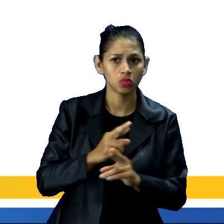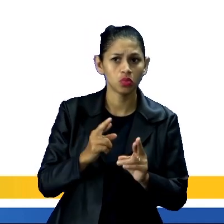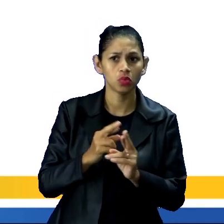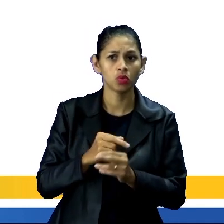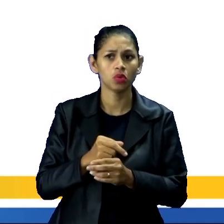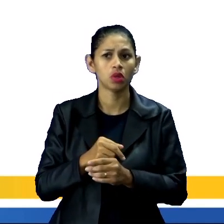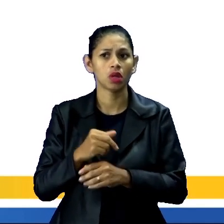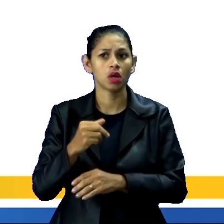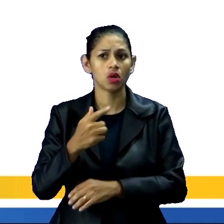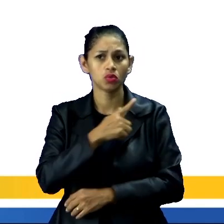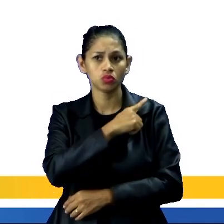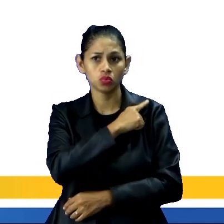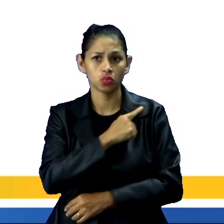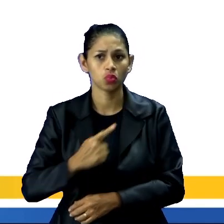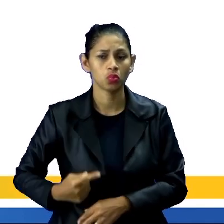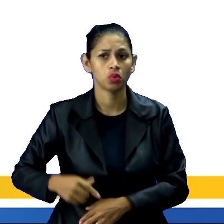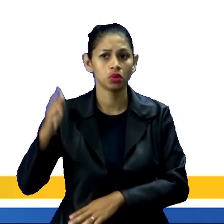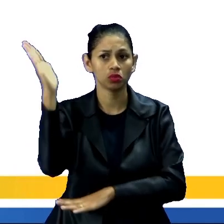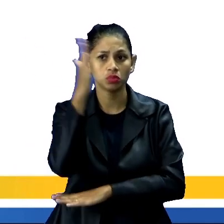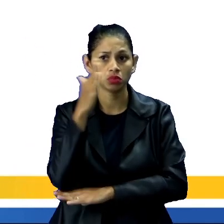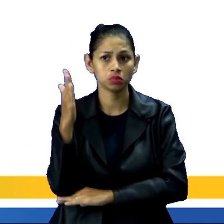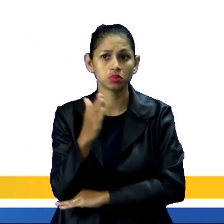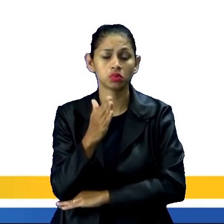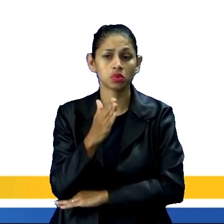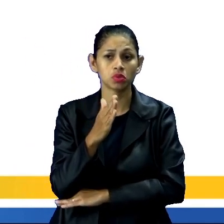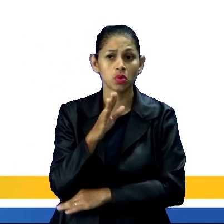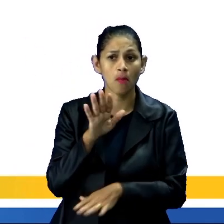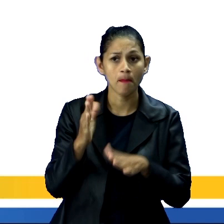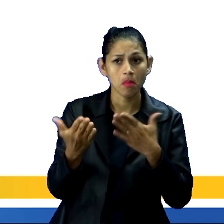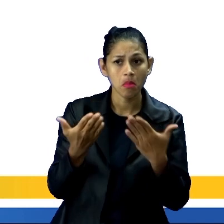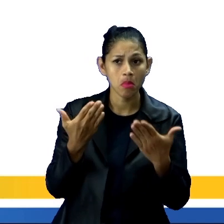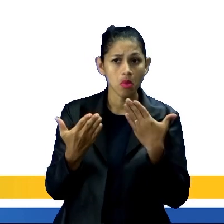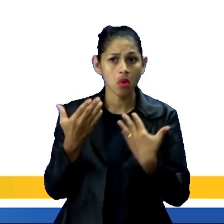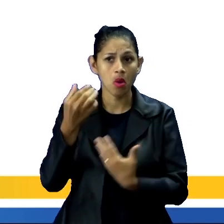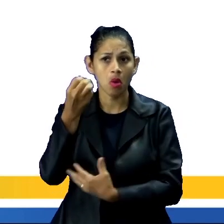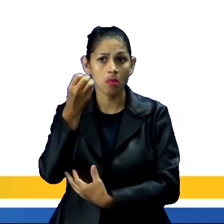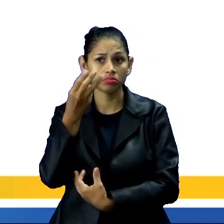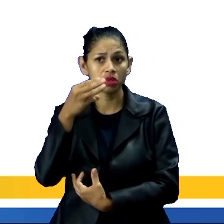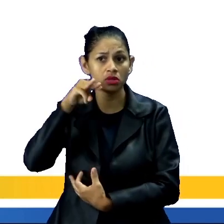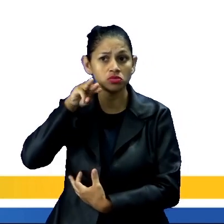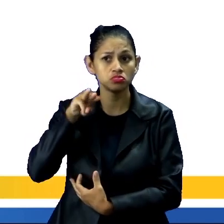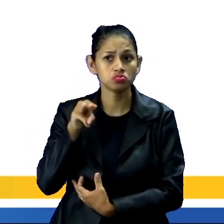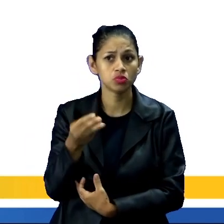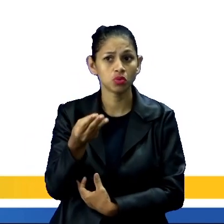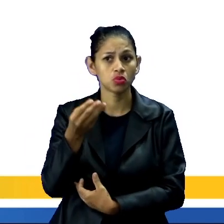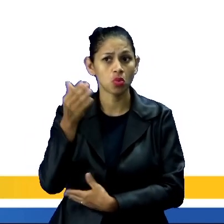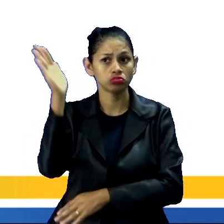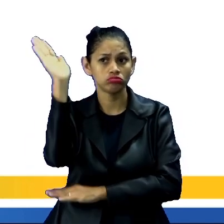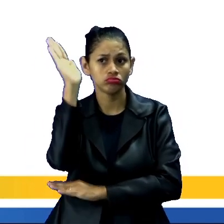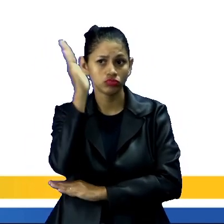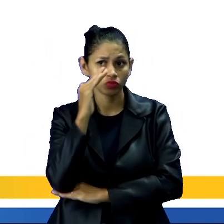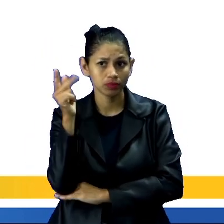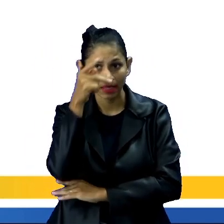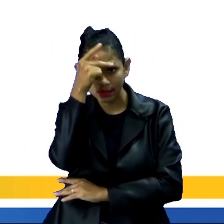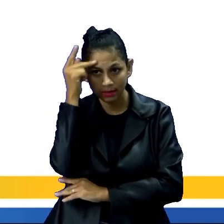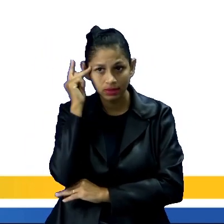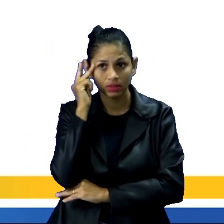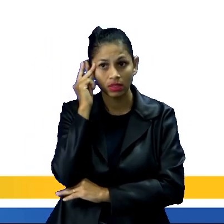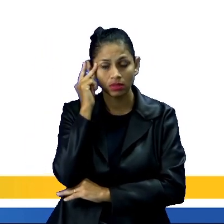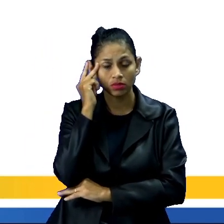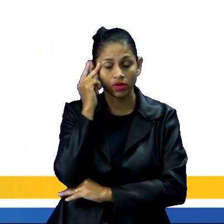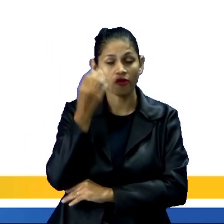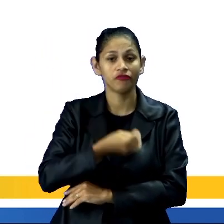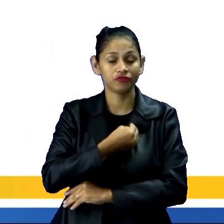Brasil, cerca de 3 milhões de brasileiros viviam no exterior. Desses, cerca de